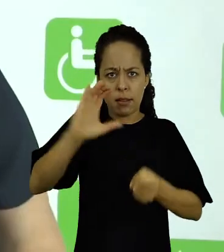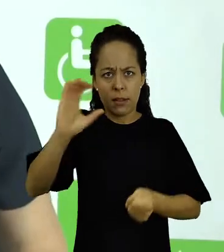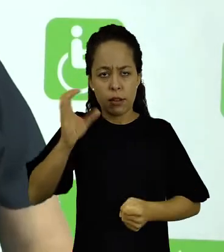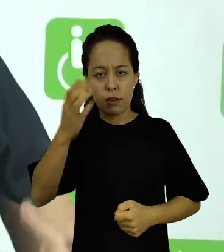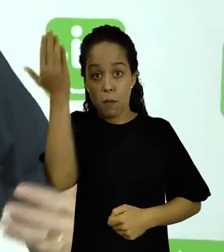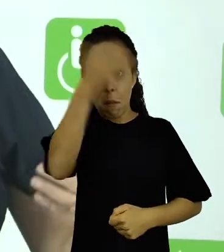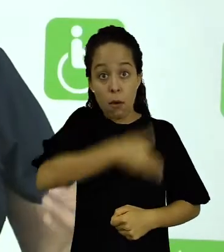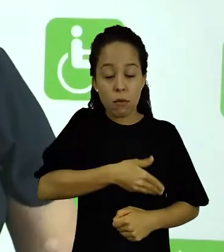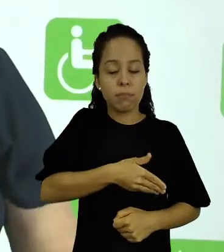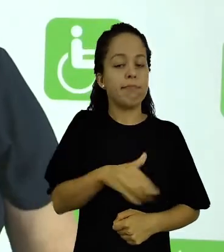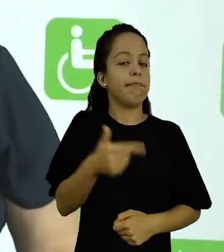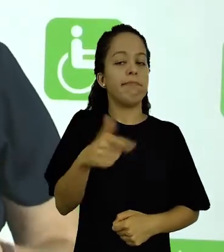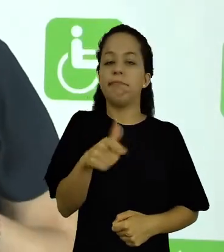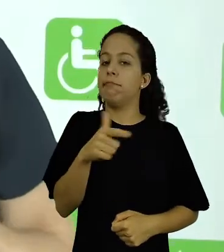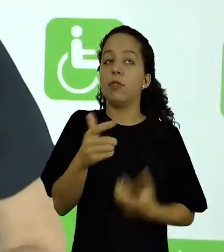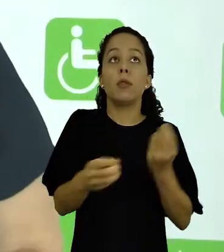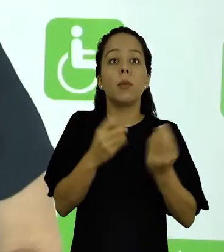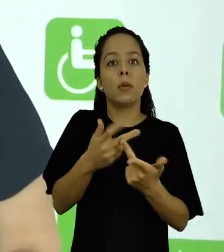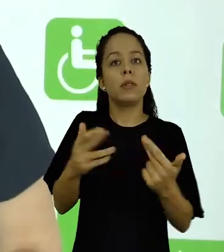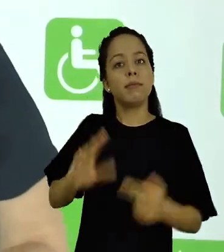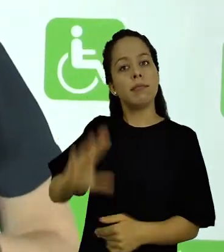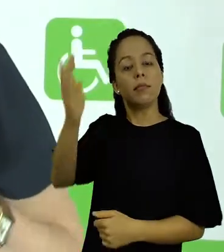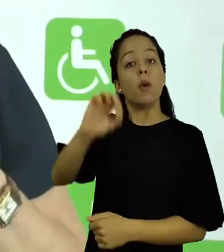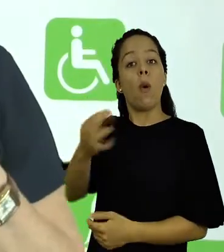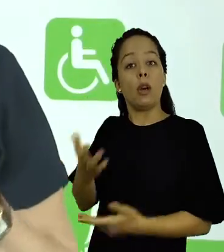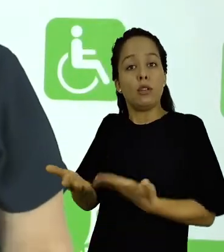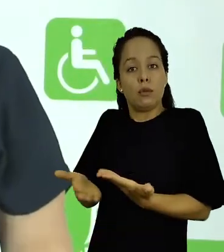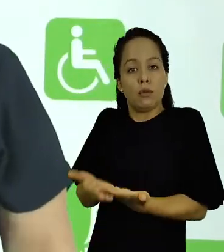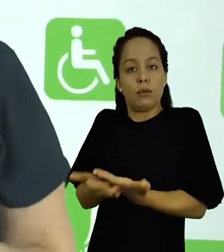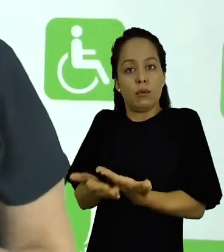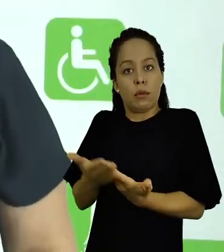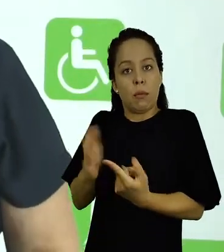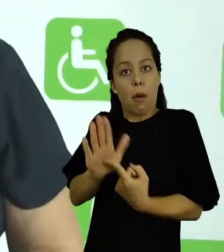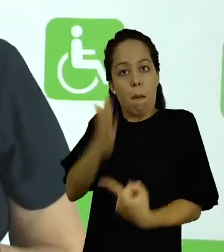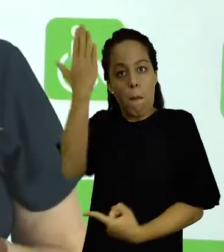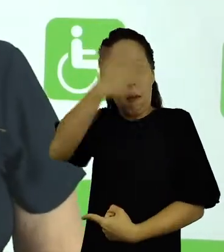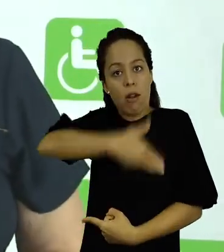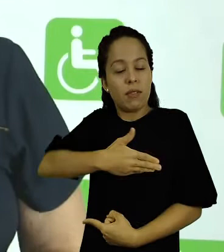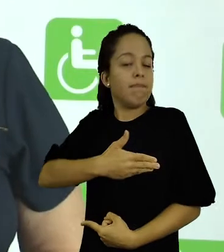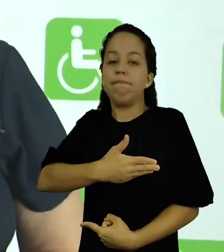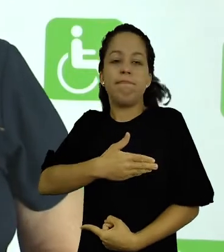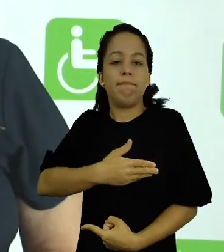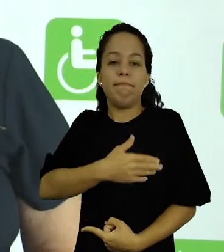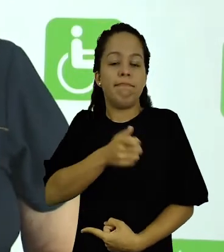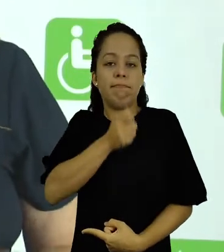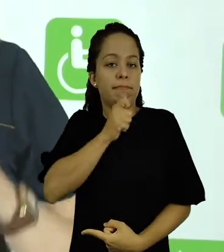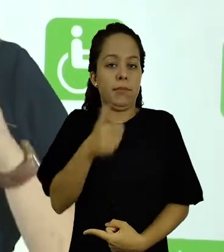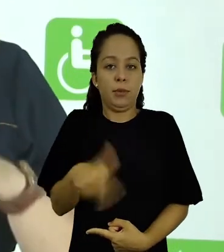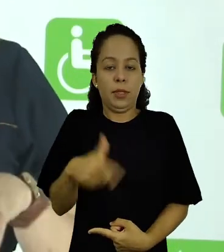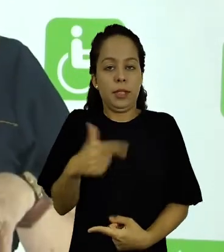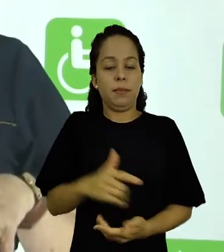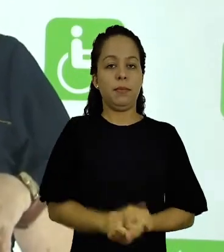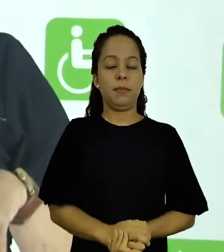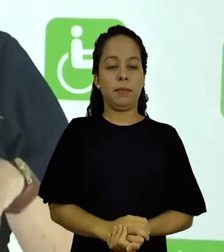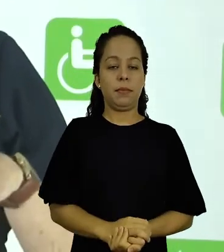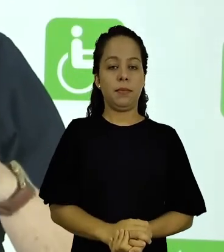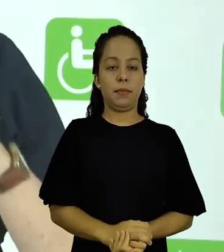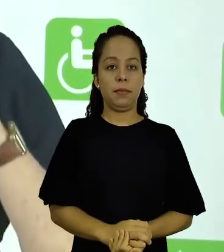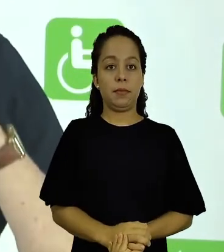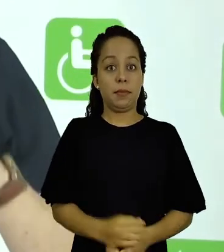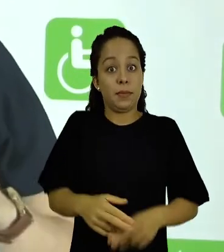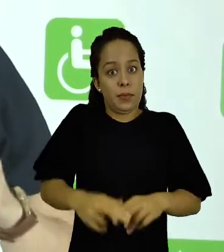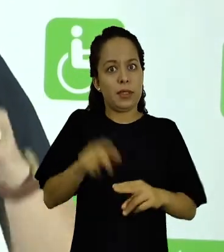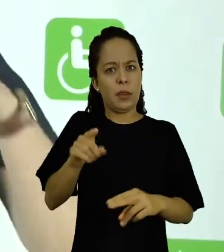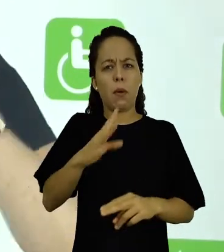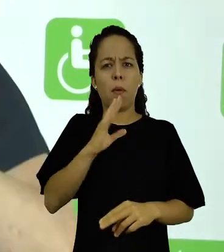científico, essa comprovação, em fatos e nem em estudo que comprove a sua veracidade. Para que você observe esse